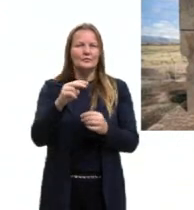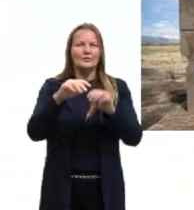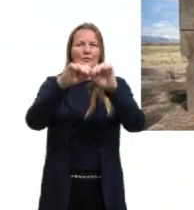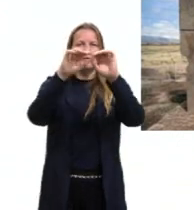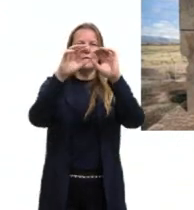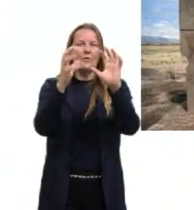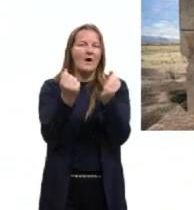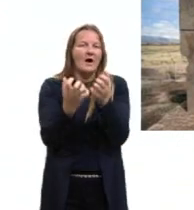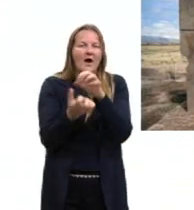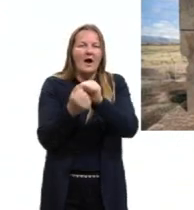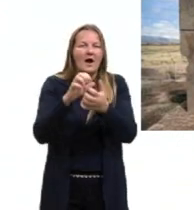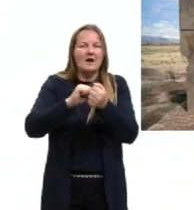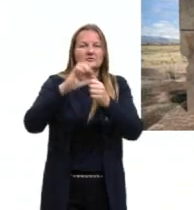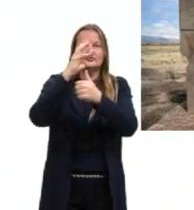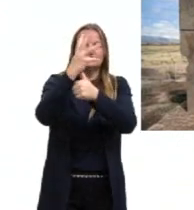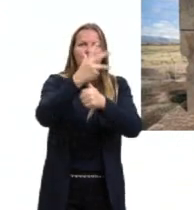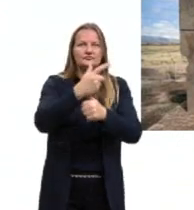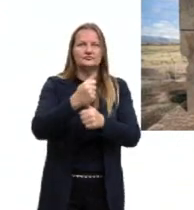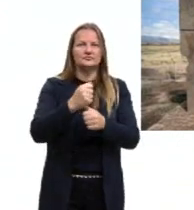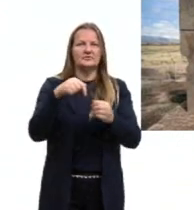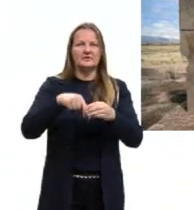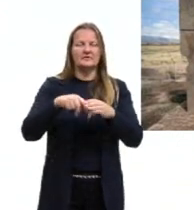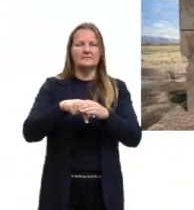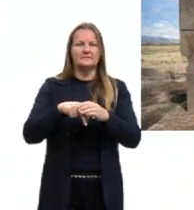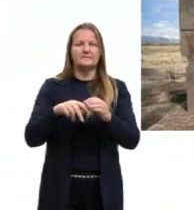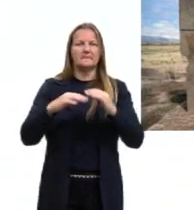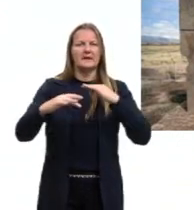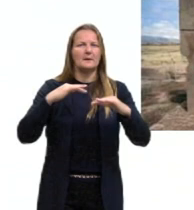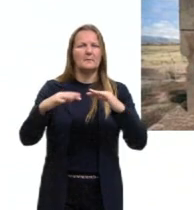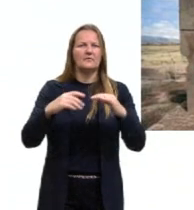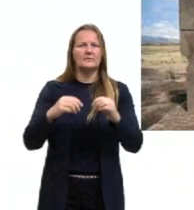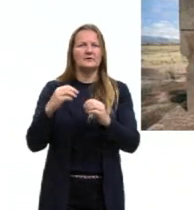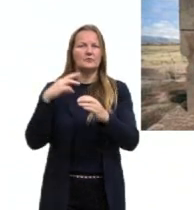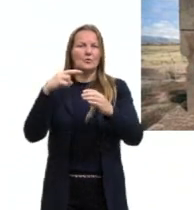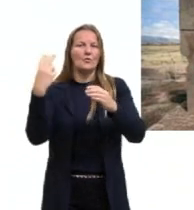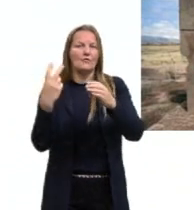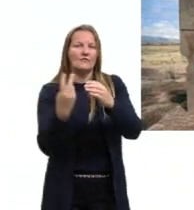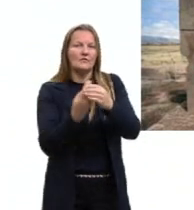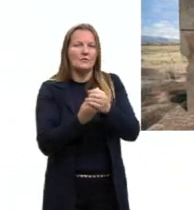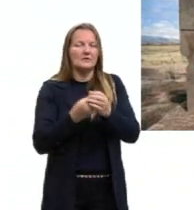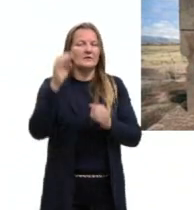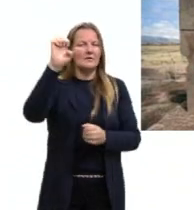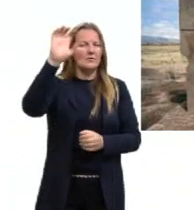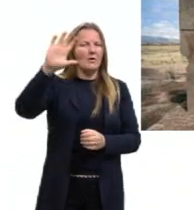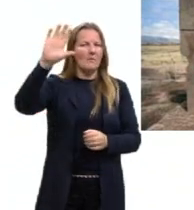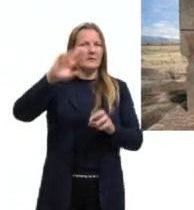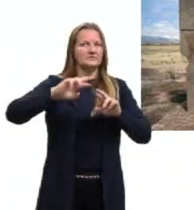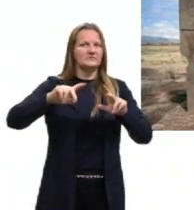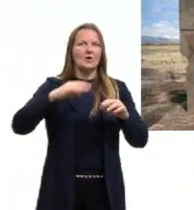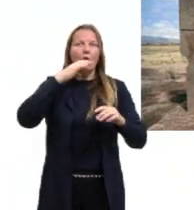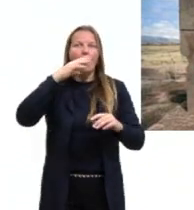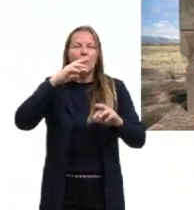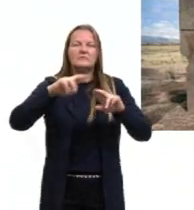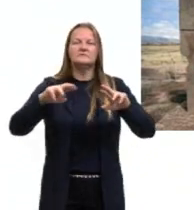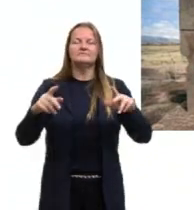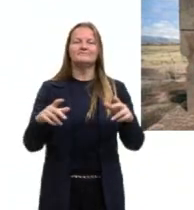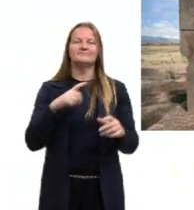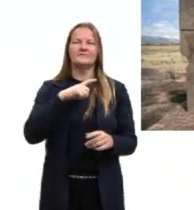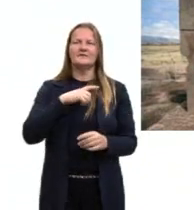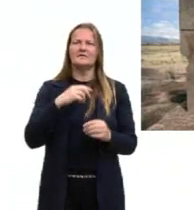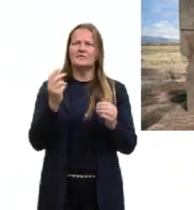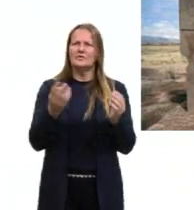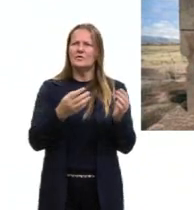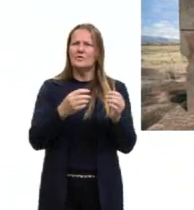da arte que foi produzida ali nos movimentos de vanguarda europeia, né? Nós enxergamos um